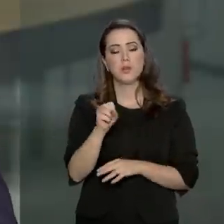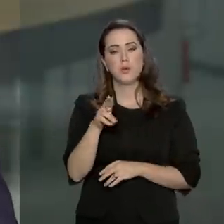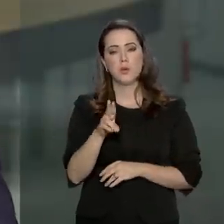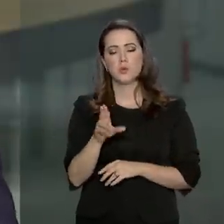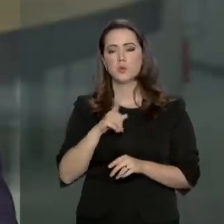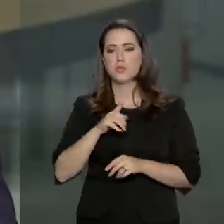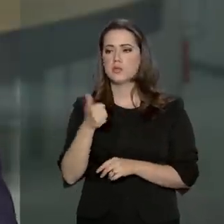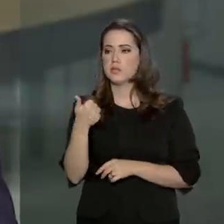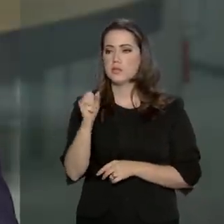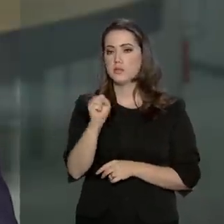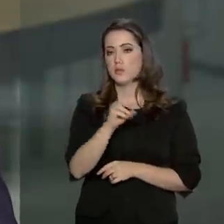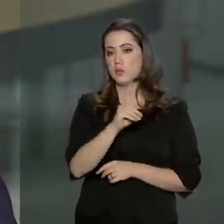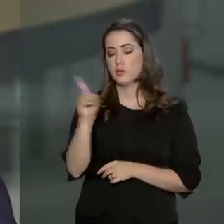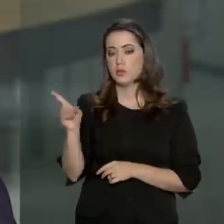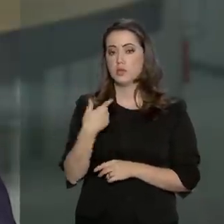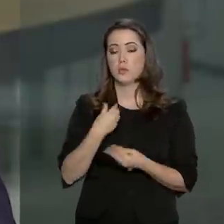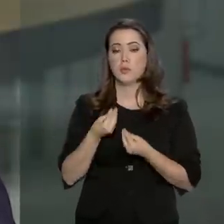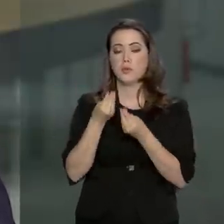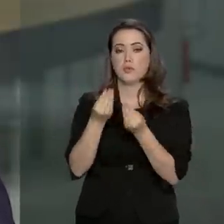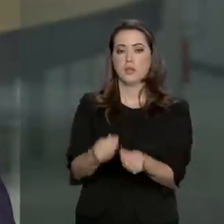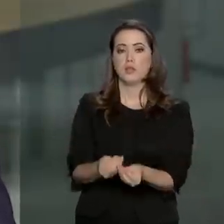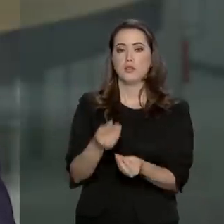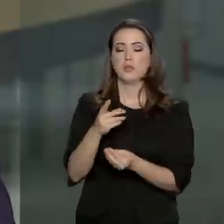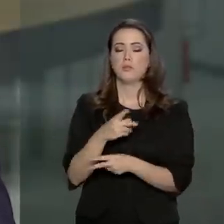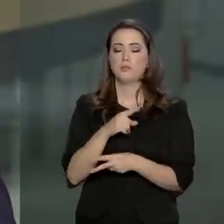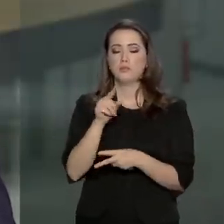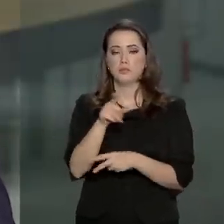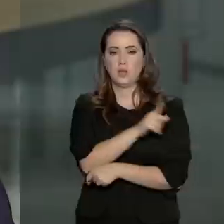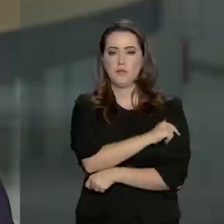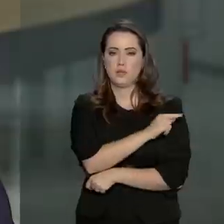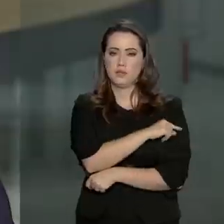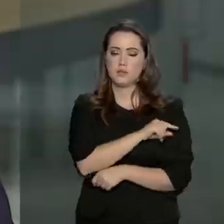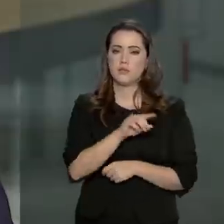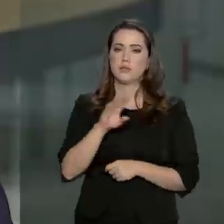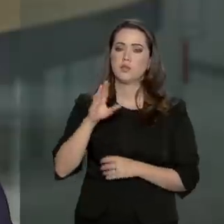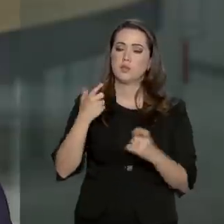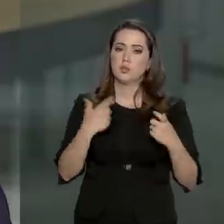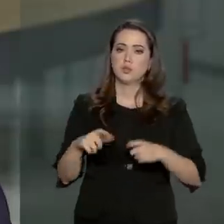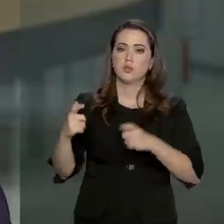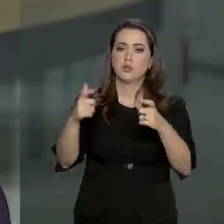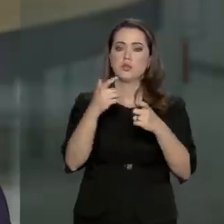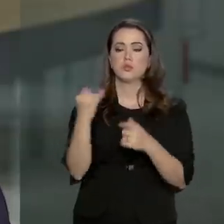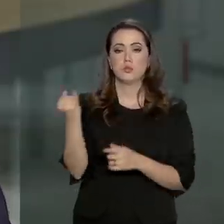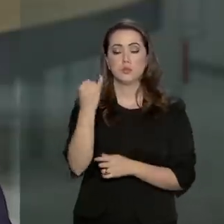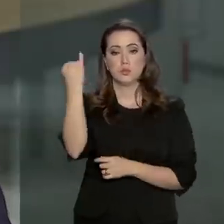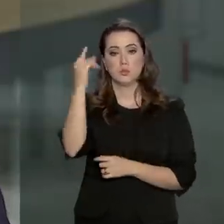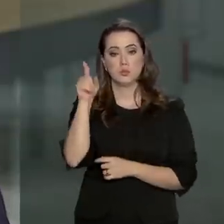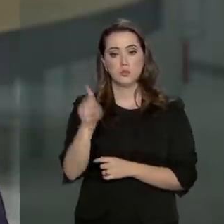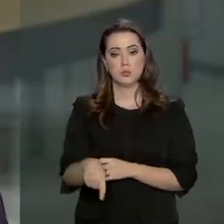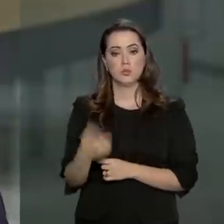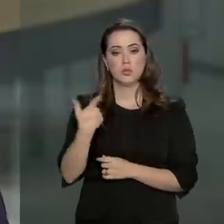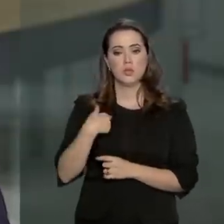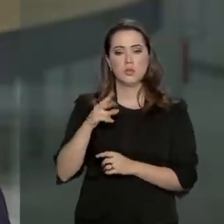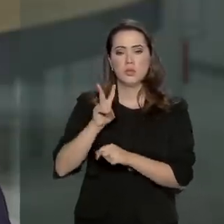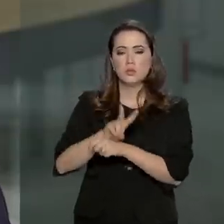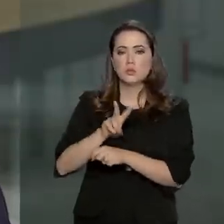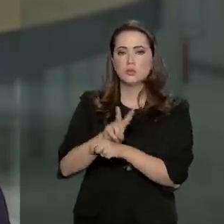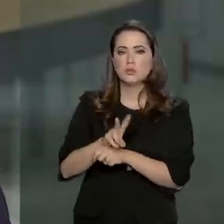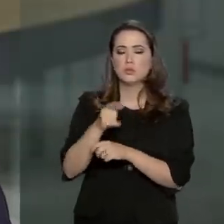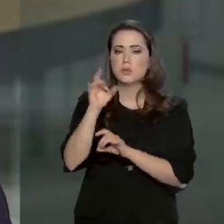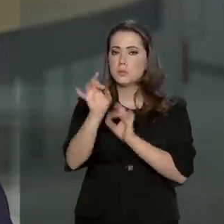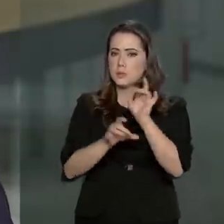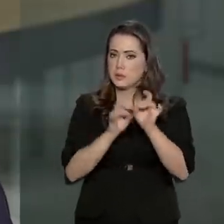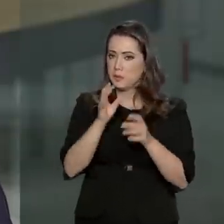180 dias para disponibilizar as doses nos centros de referência de imunológicos